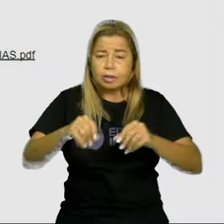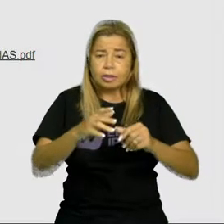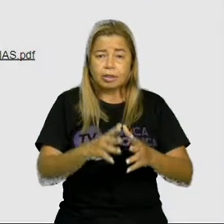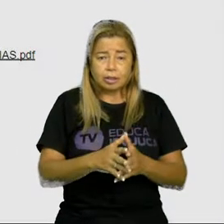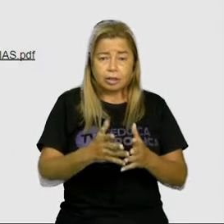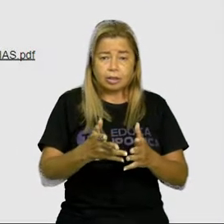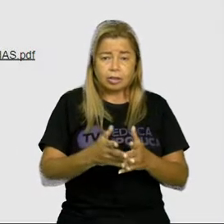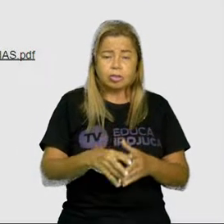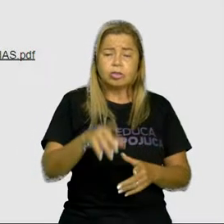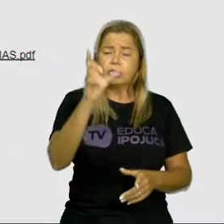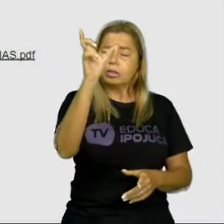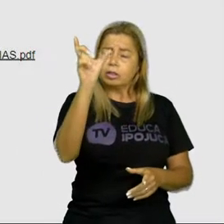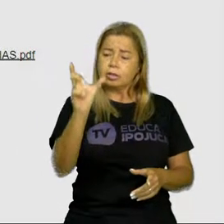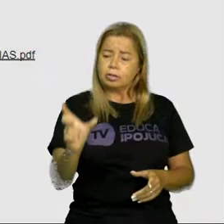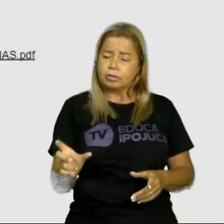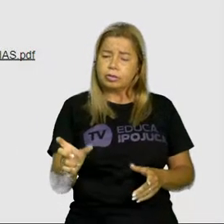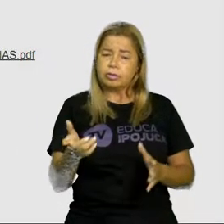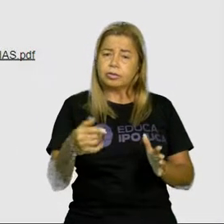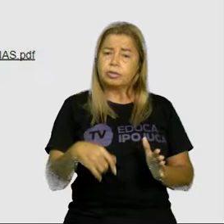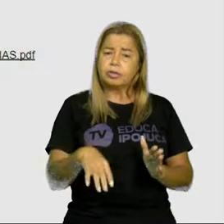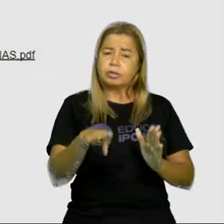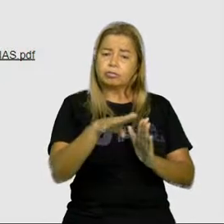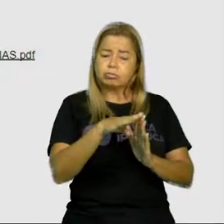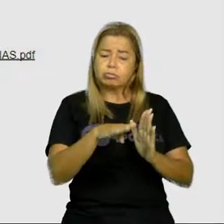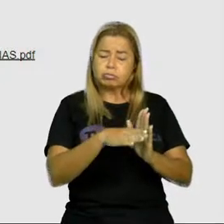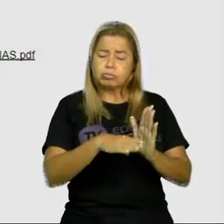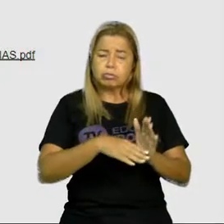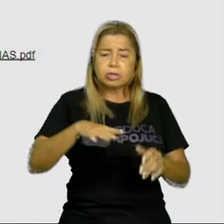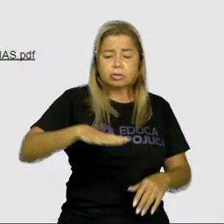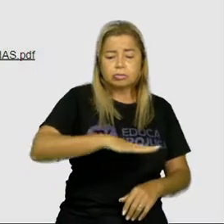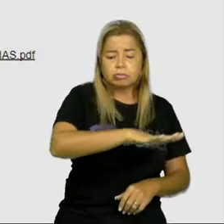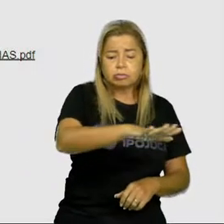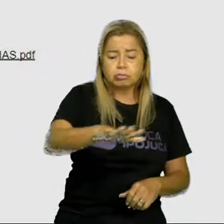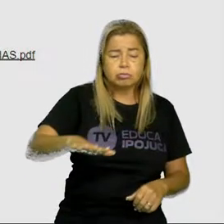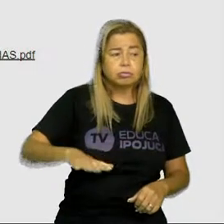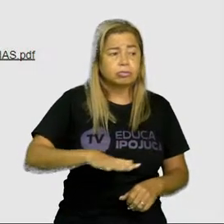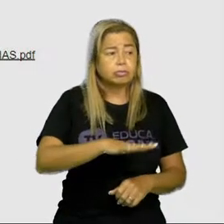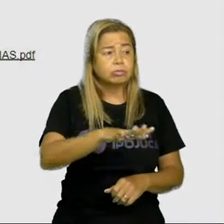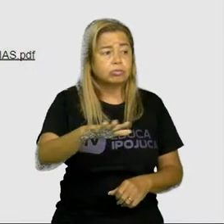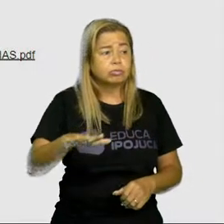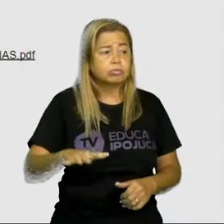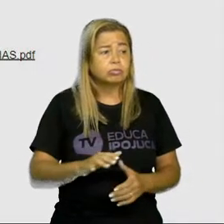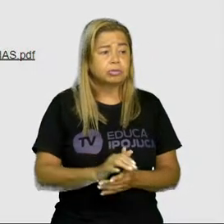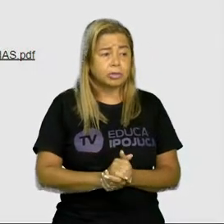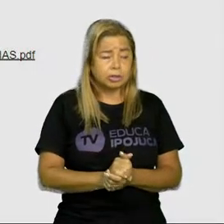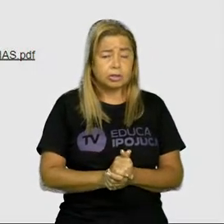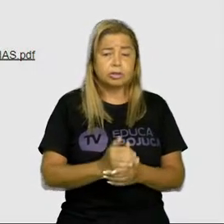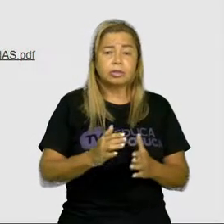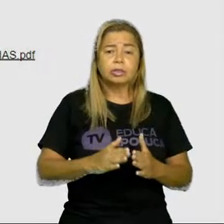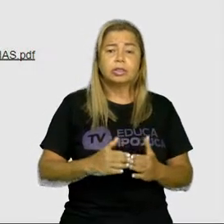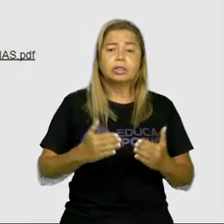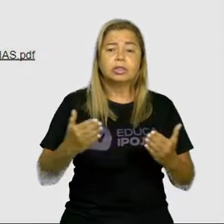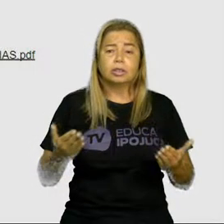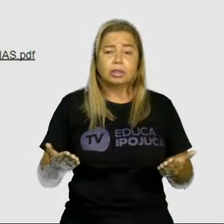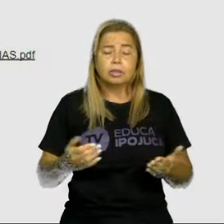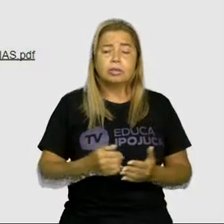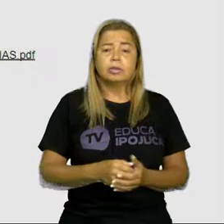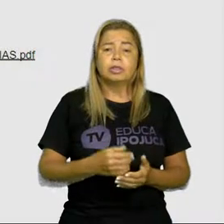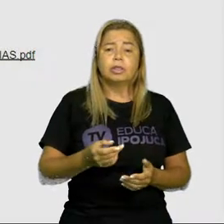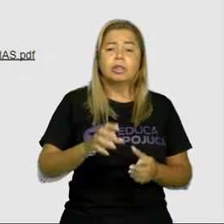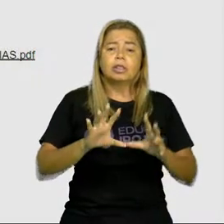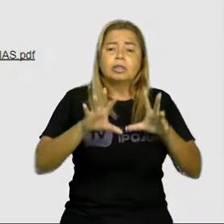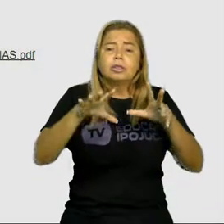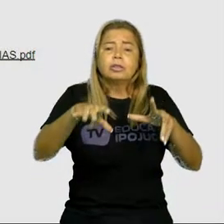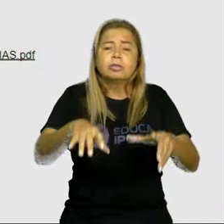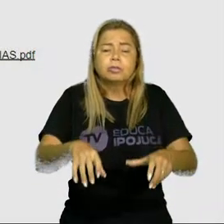Todo animal ele é classificado conforme o ambiente. Os que vivem em terra firme são chamados de terrestres